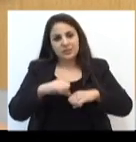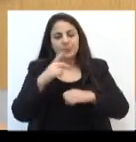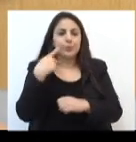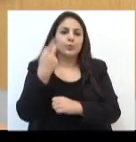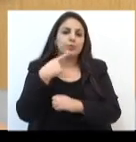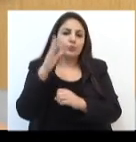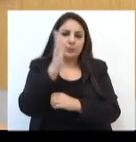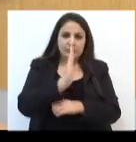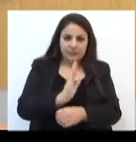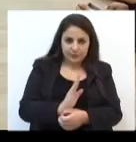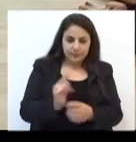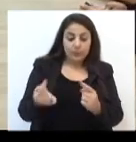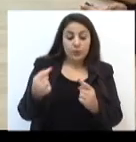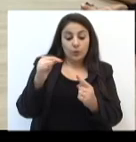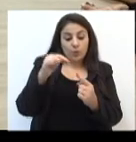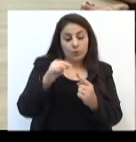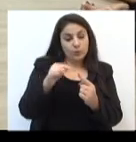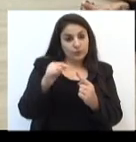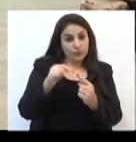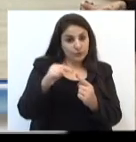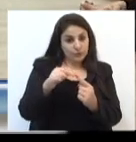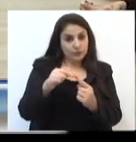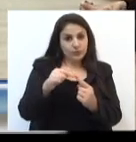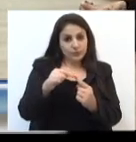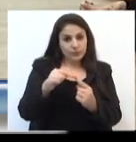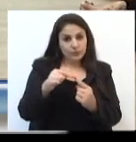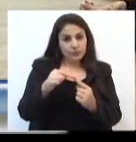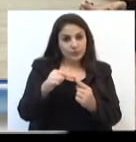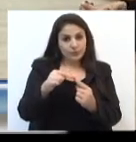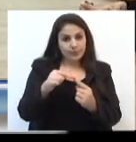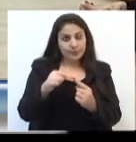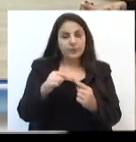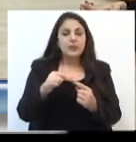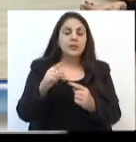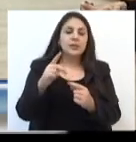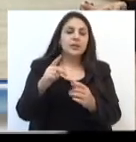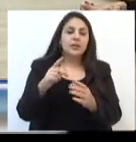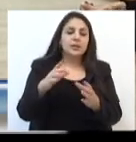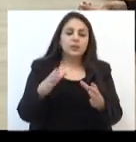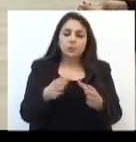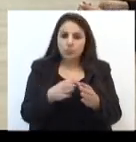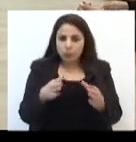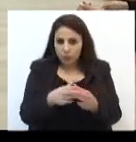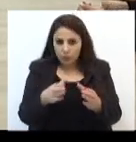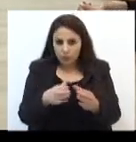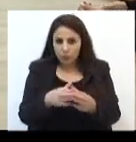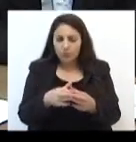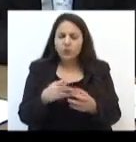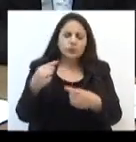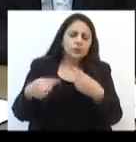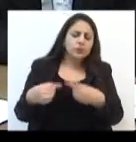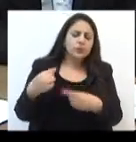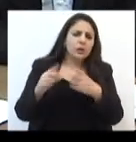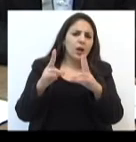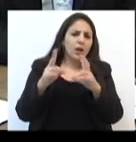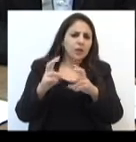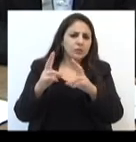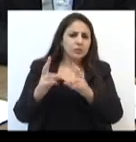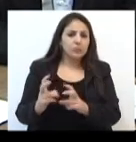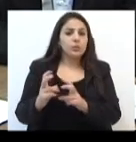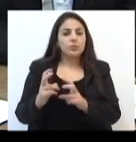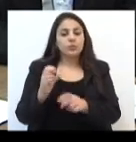político brasileiro. O objetivo da Frente Parlamentar é de discutir em nível local os pontos